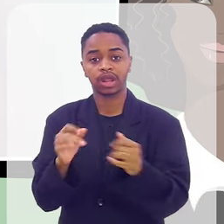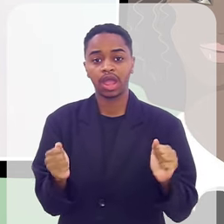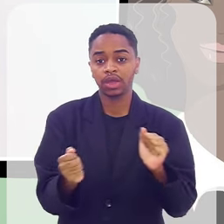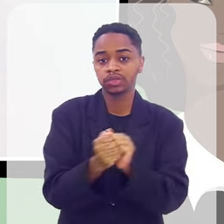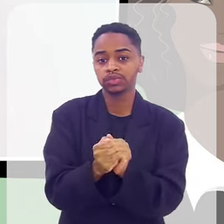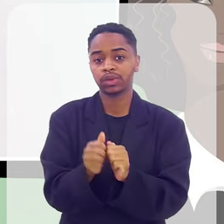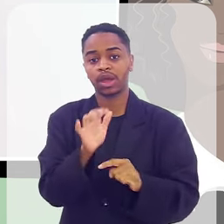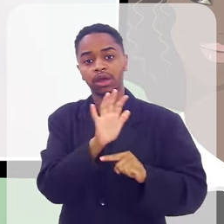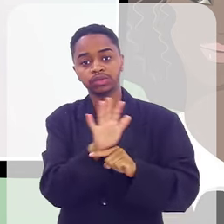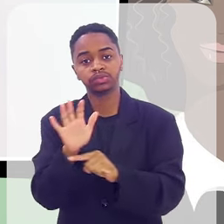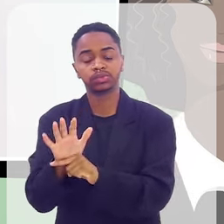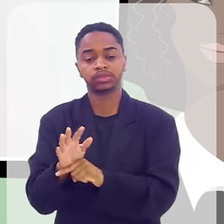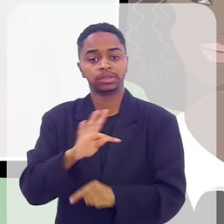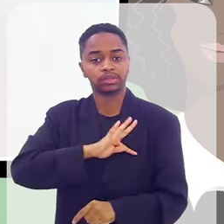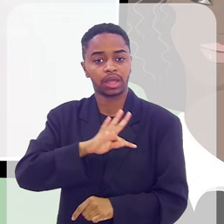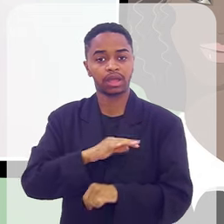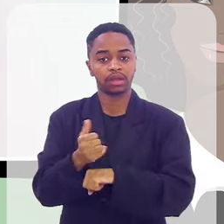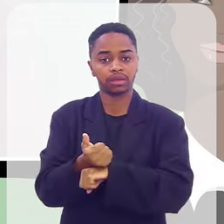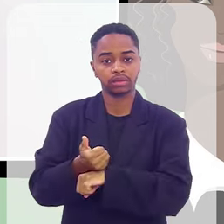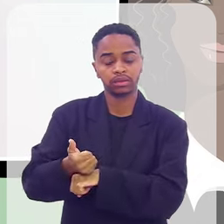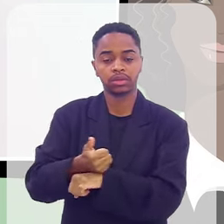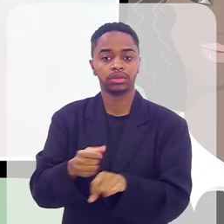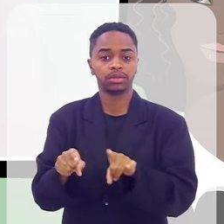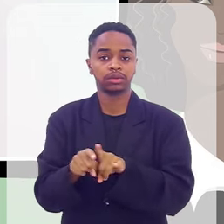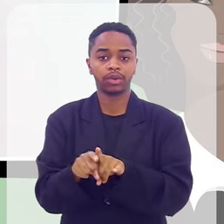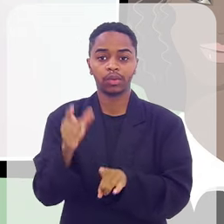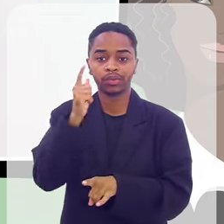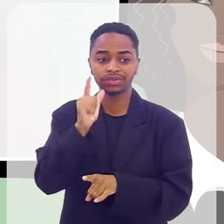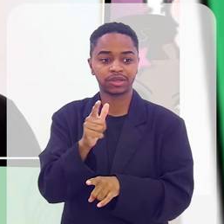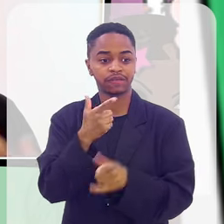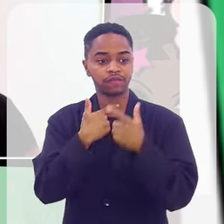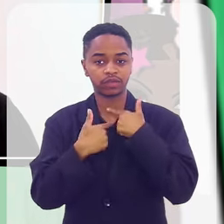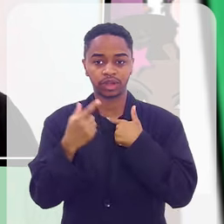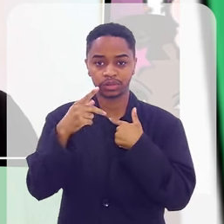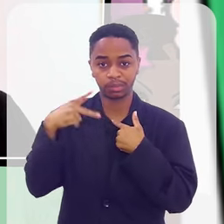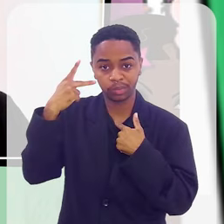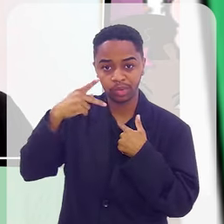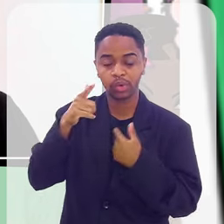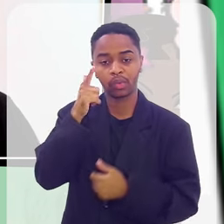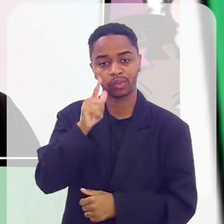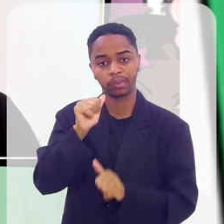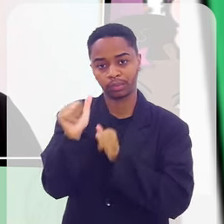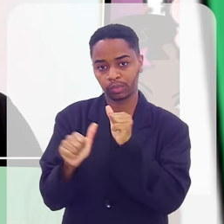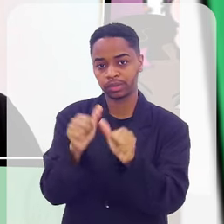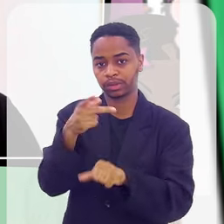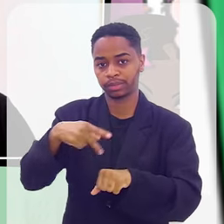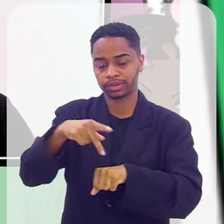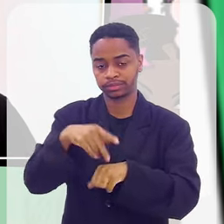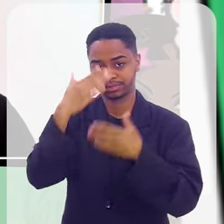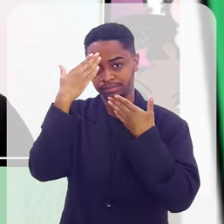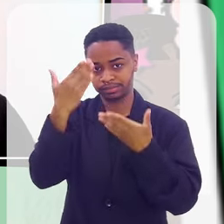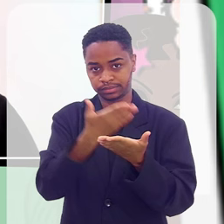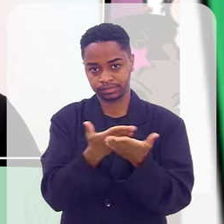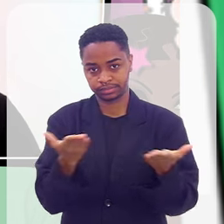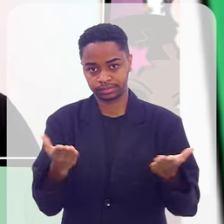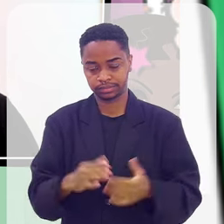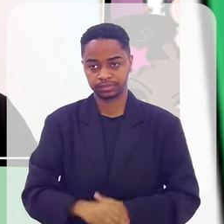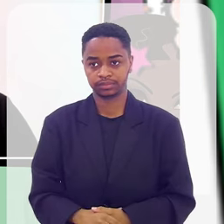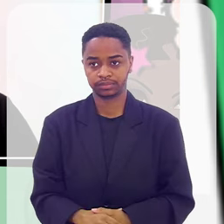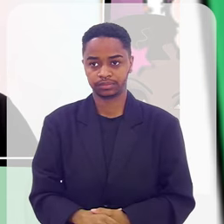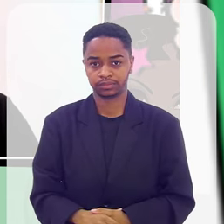técnica, de profissionalismo e de vontade política que a gente pode reverter essa situação. Muito obrigado.